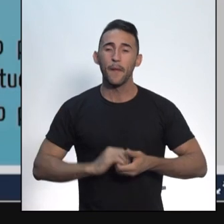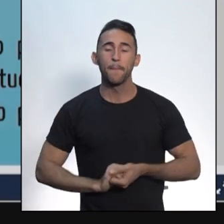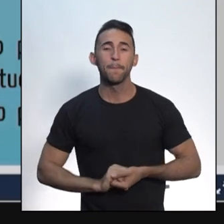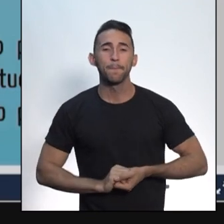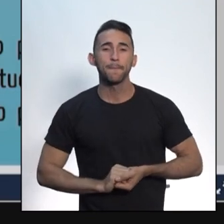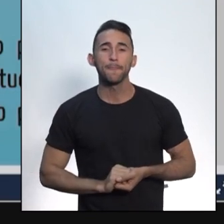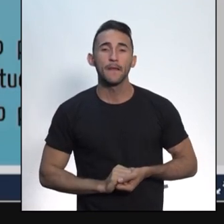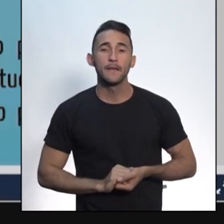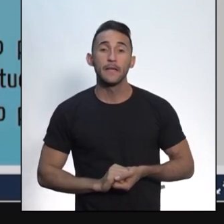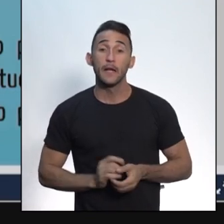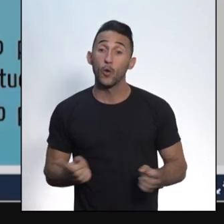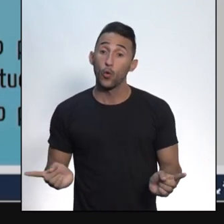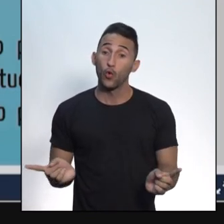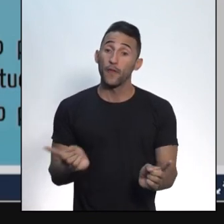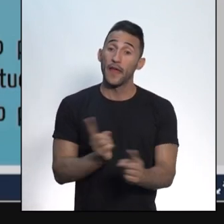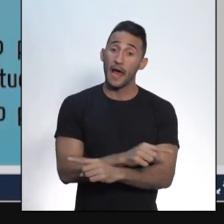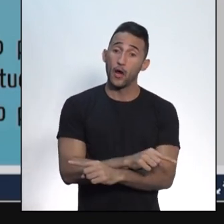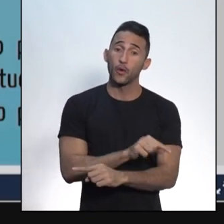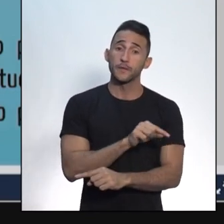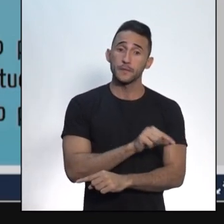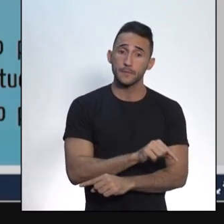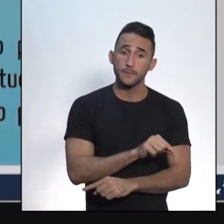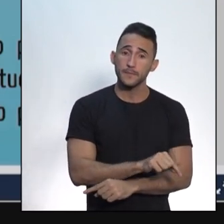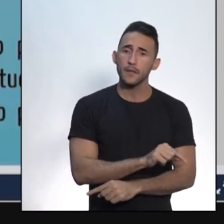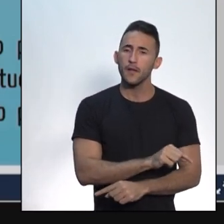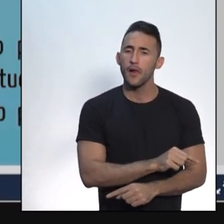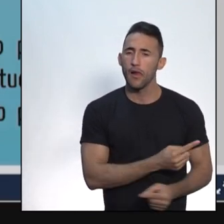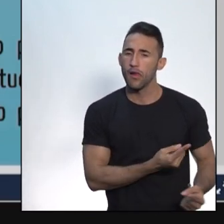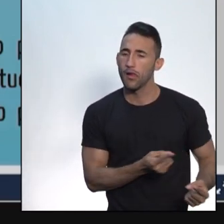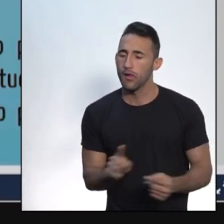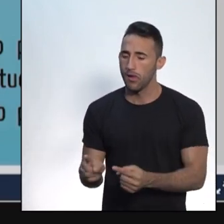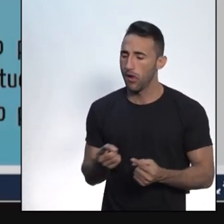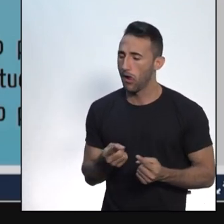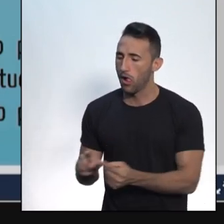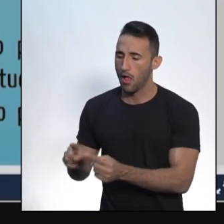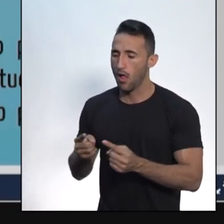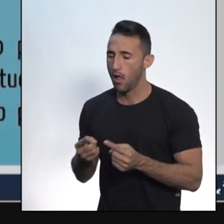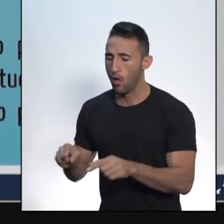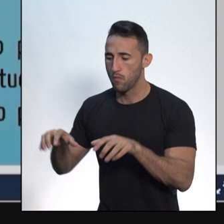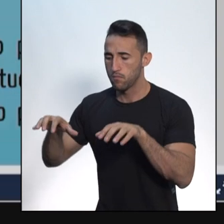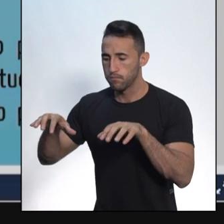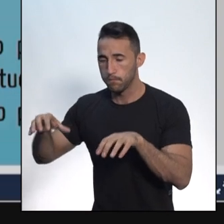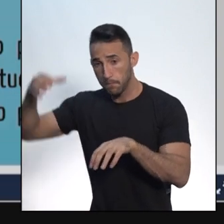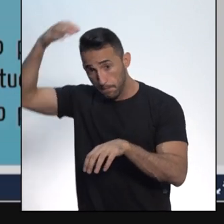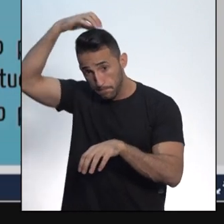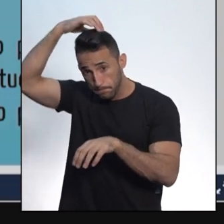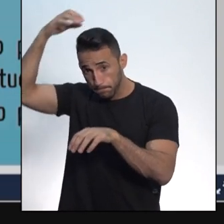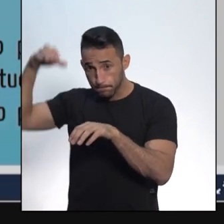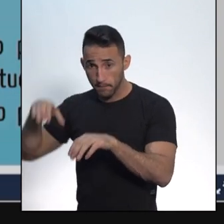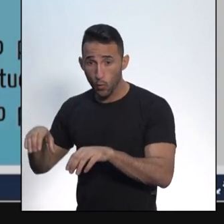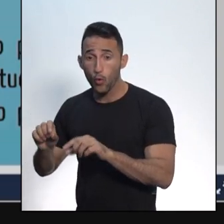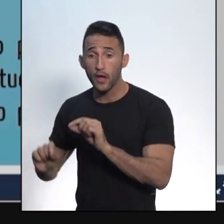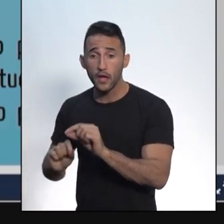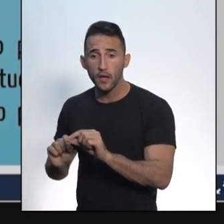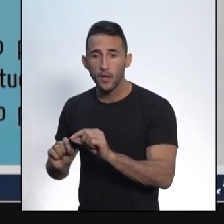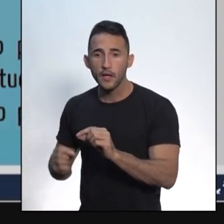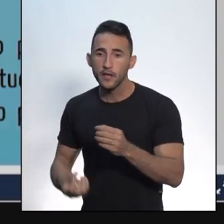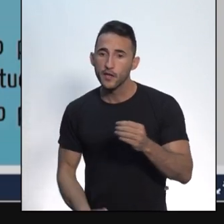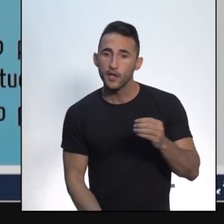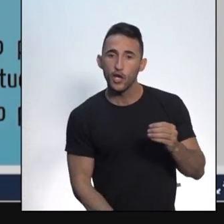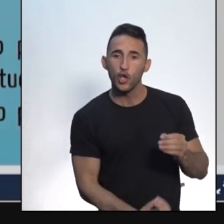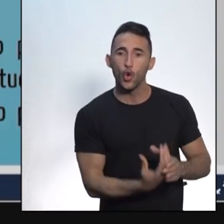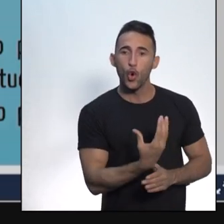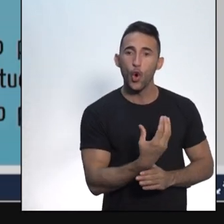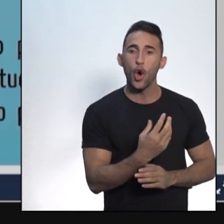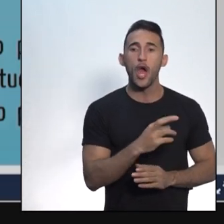fazer oposição aos governos monárquicos, principalmente às monarquias absolutas, surgiu o termo